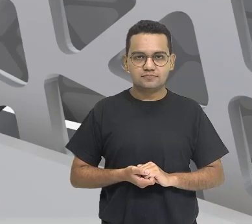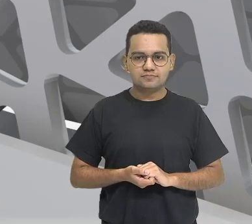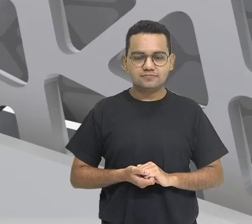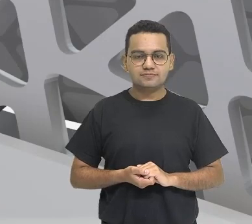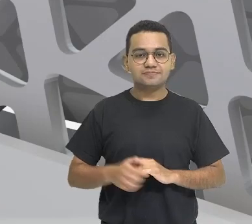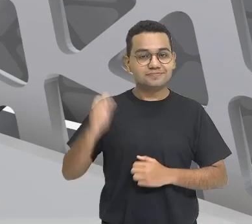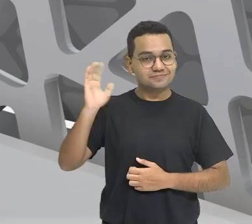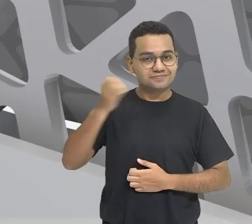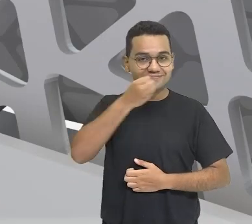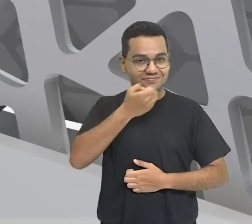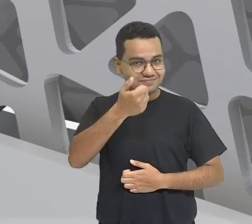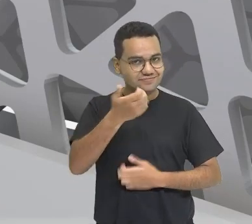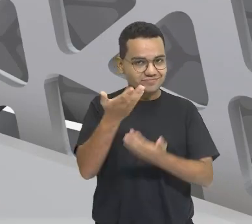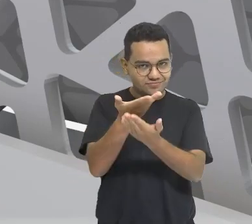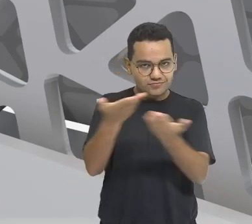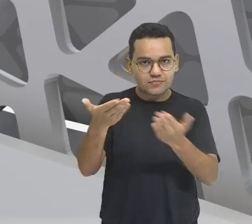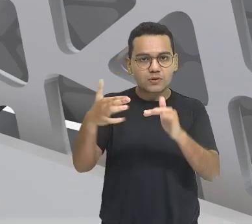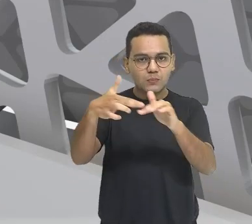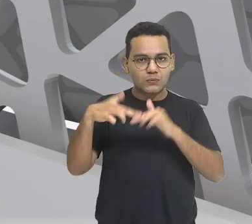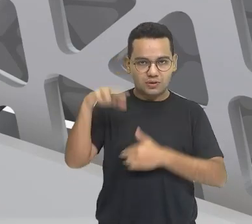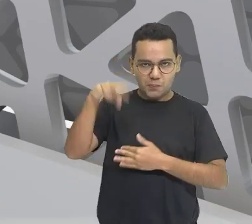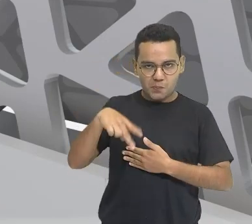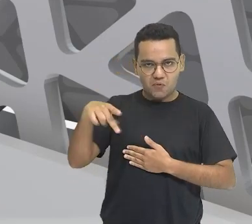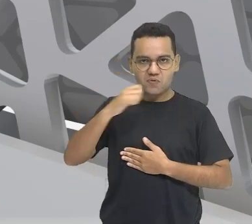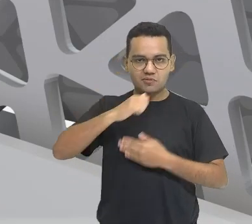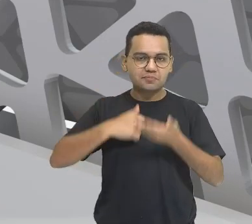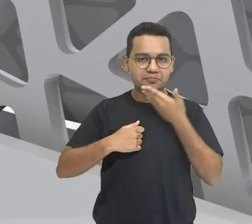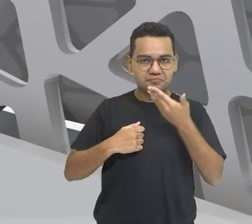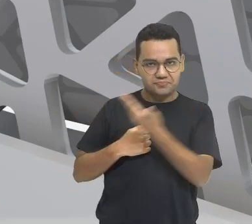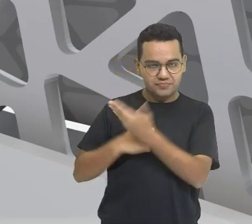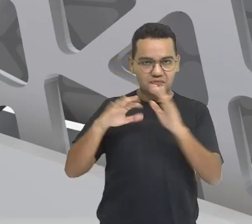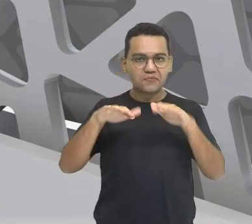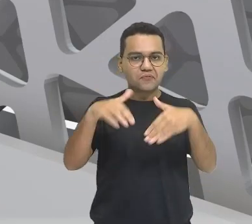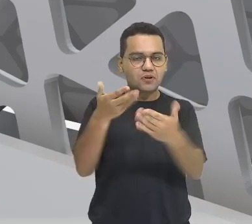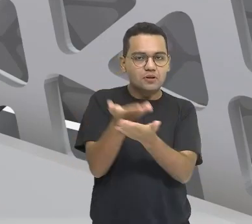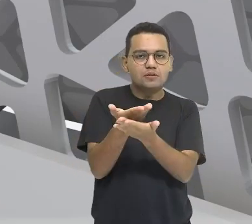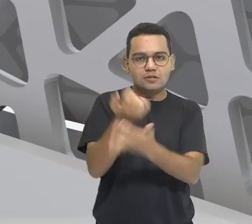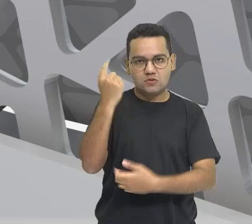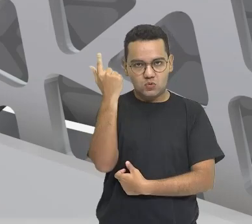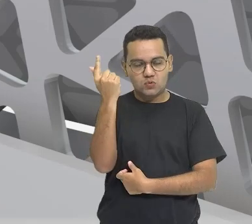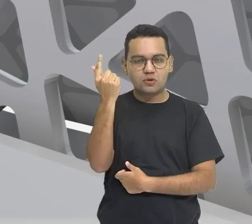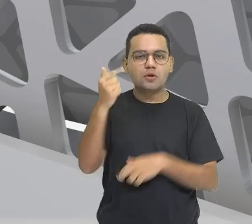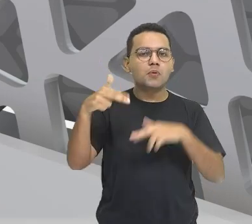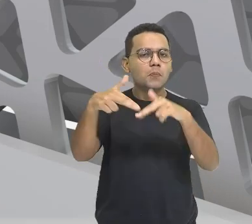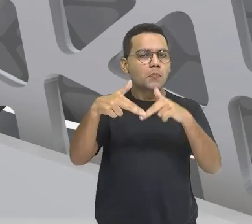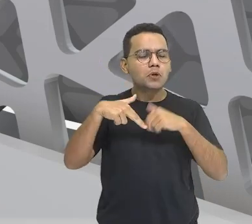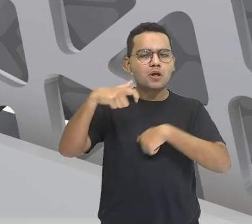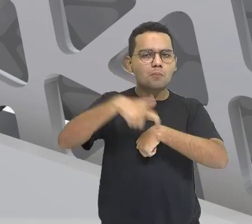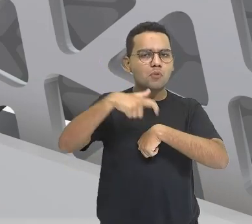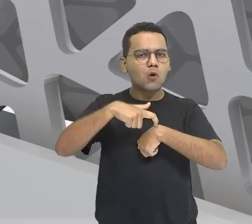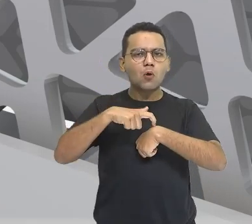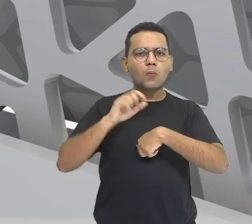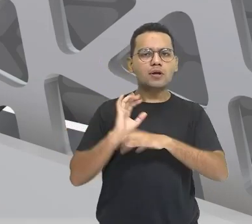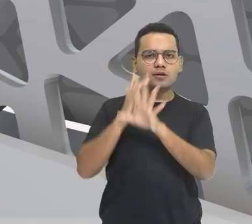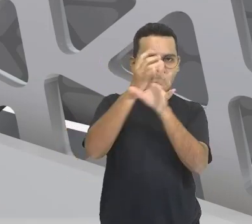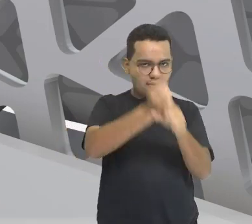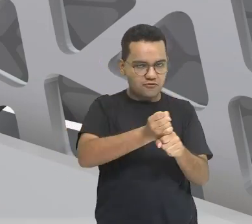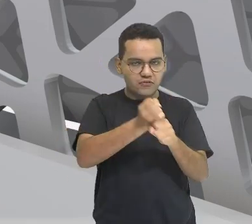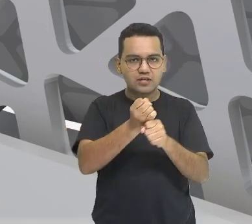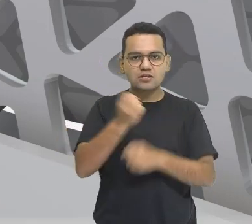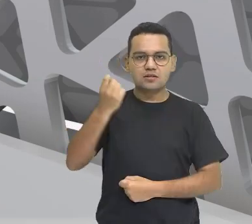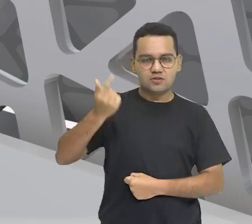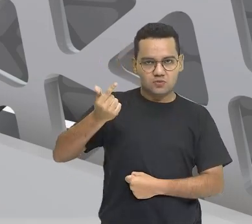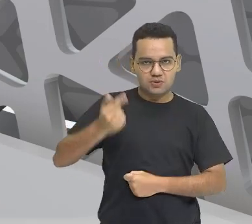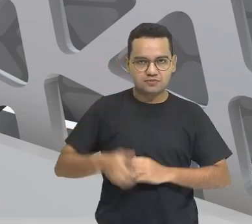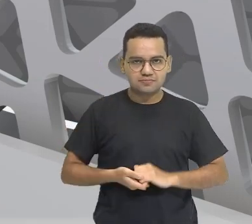Olá, tudo bem com vocês? Sou a professora Andresa, do componente de Geografia, e agora vamos iniciar aí a nossa revisão de